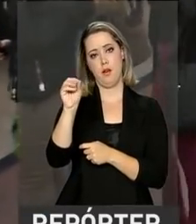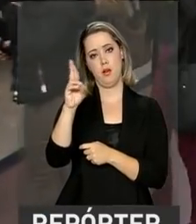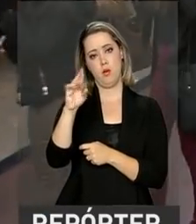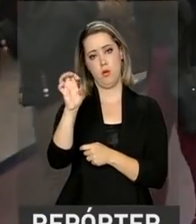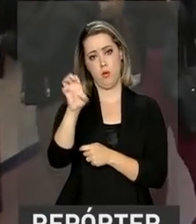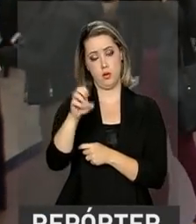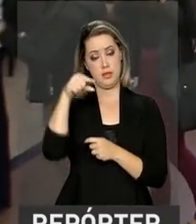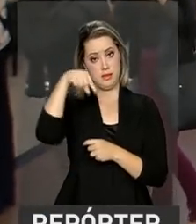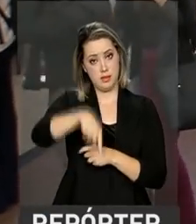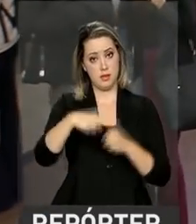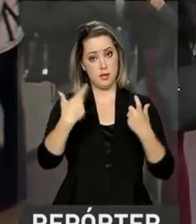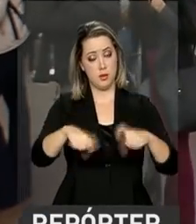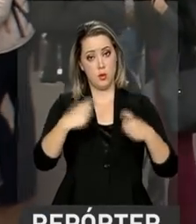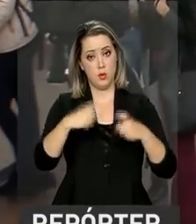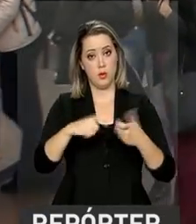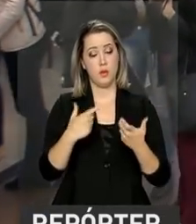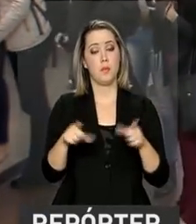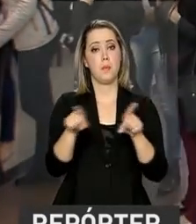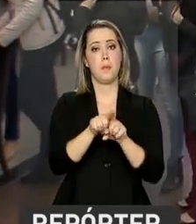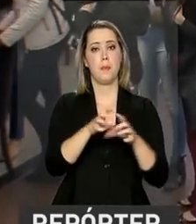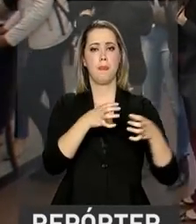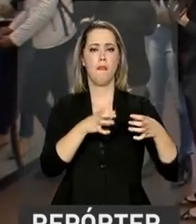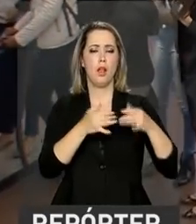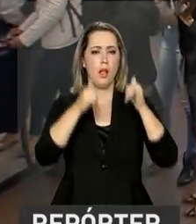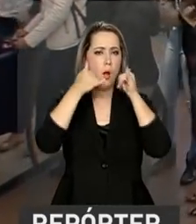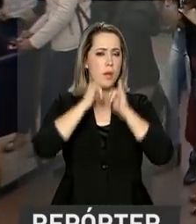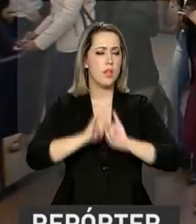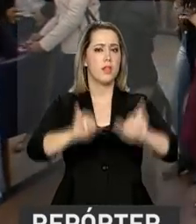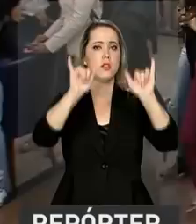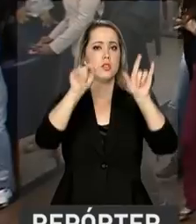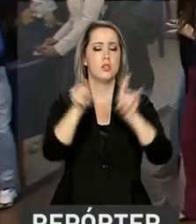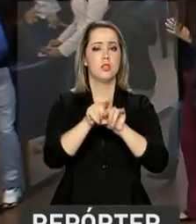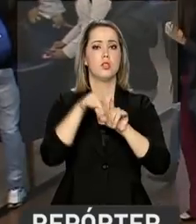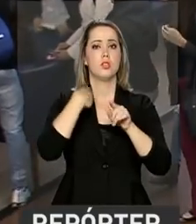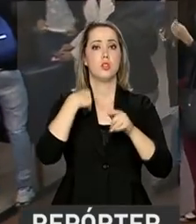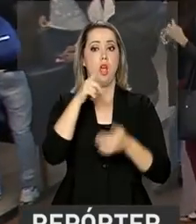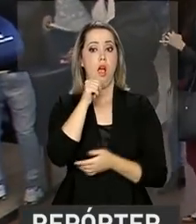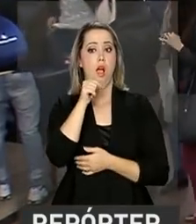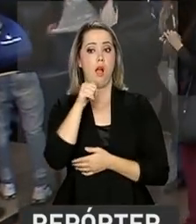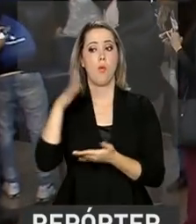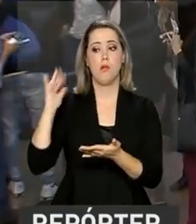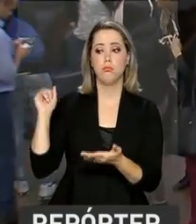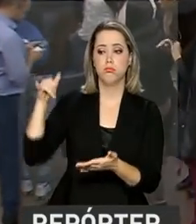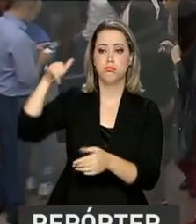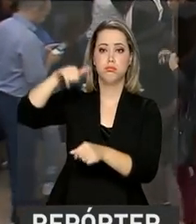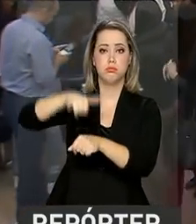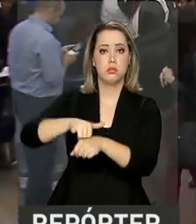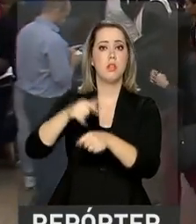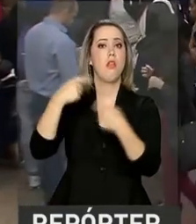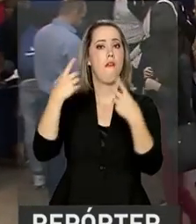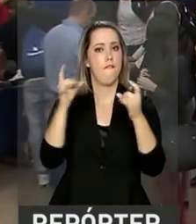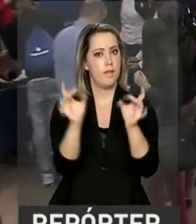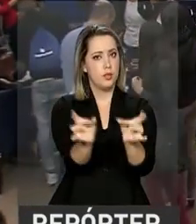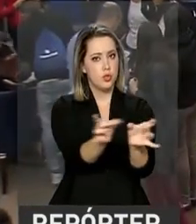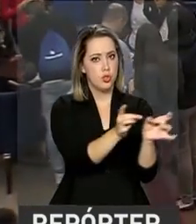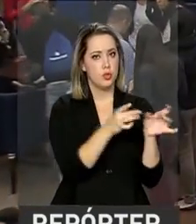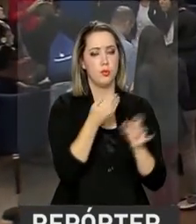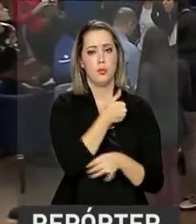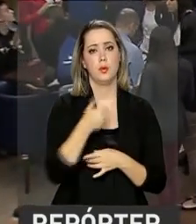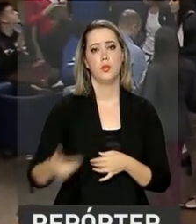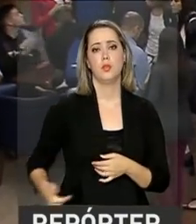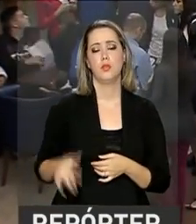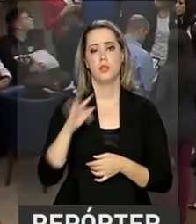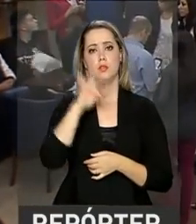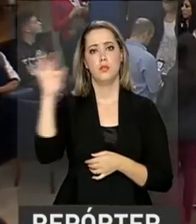distribuidora de energia elétrica, lotes de linhas de transmissão, portos fluviais e aeroportos foram leiloados pelo governo federal